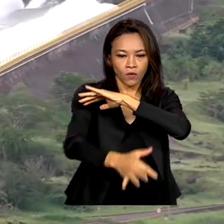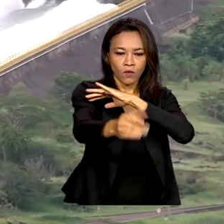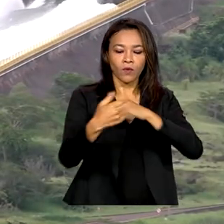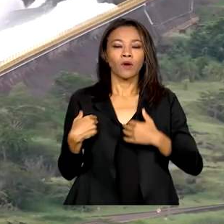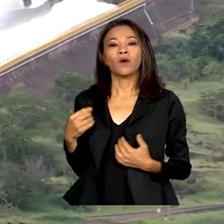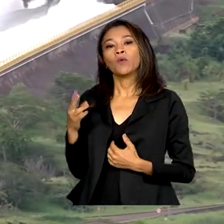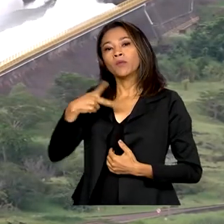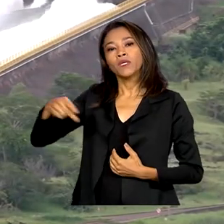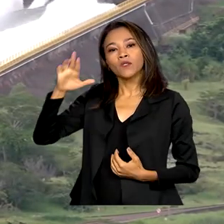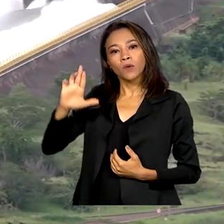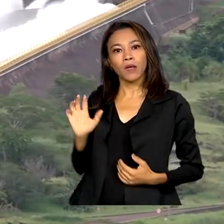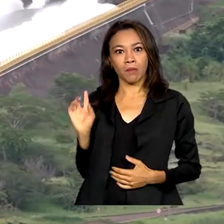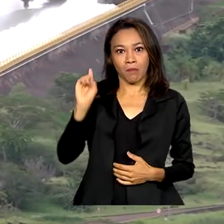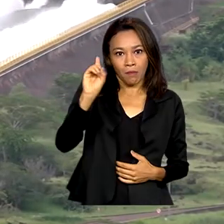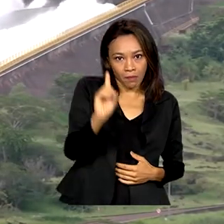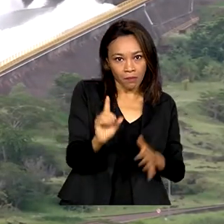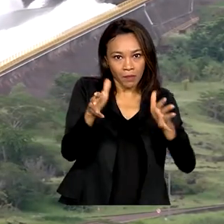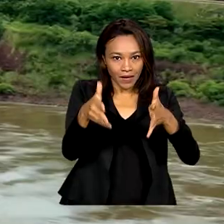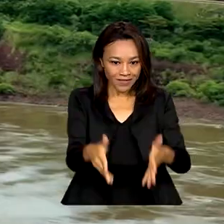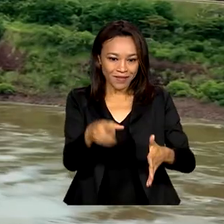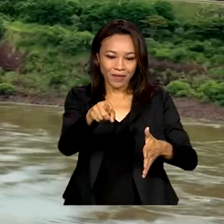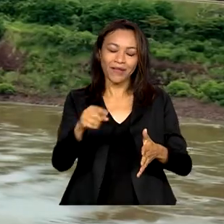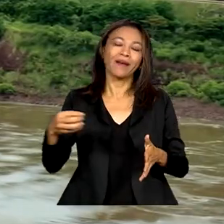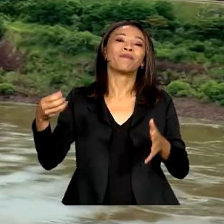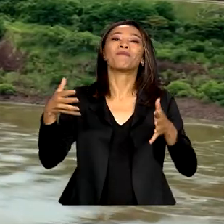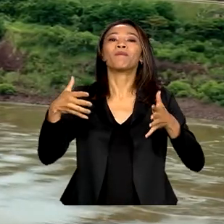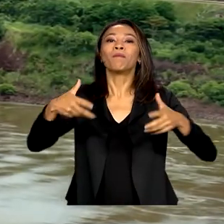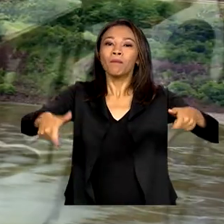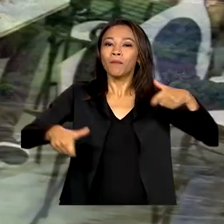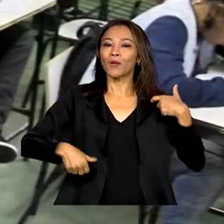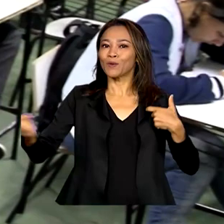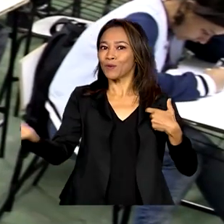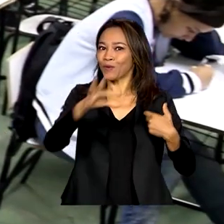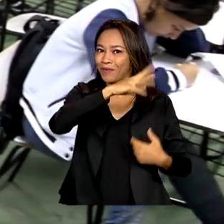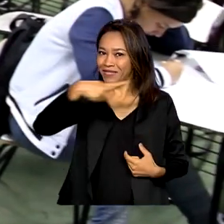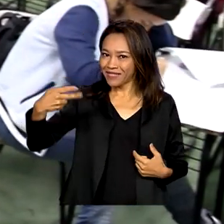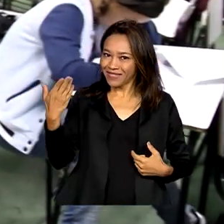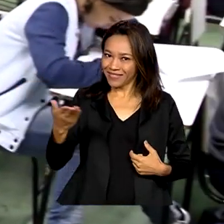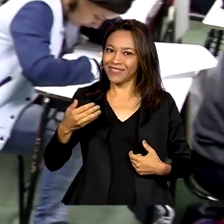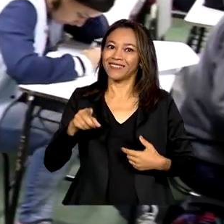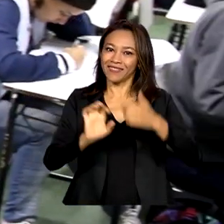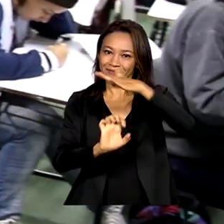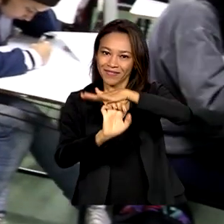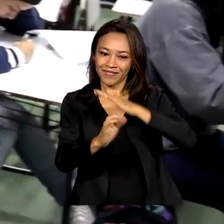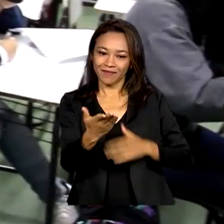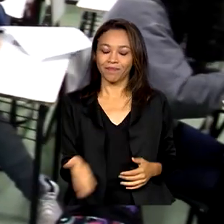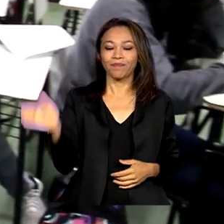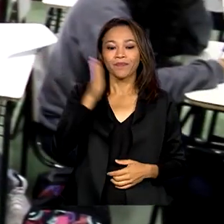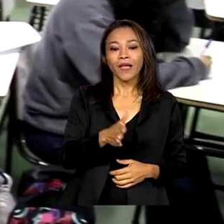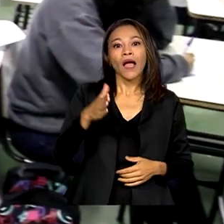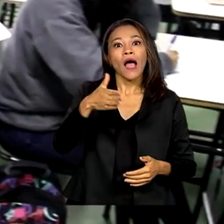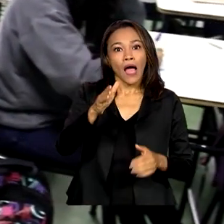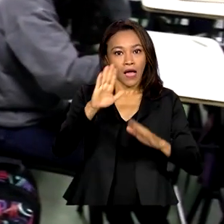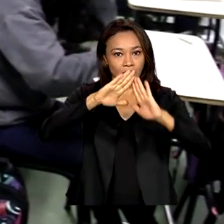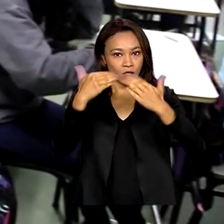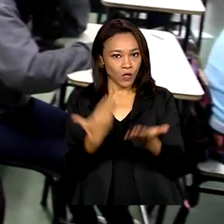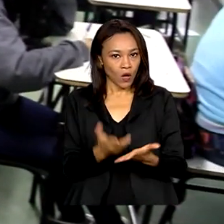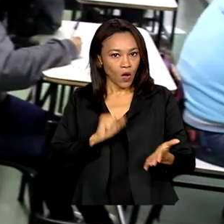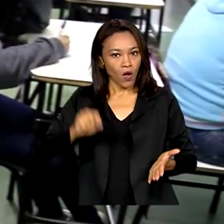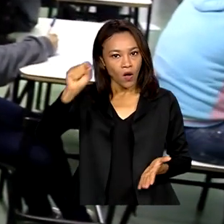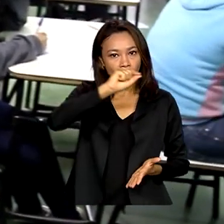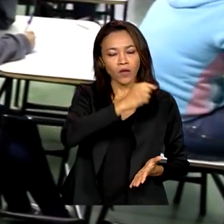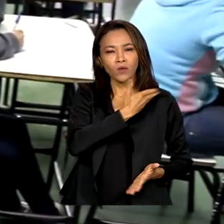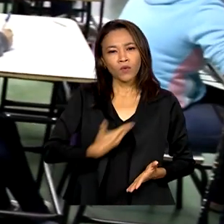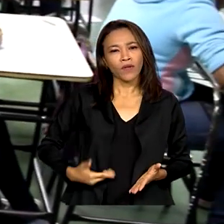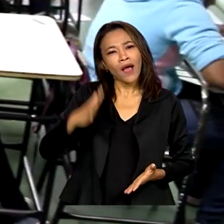novo diretor-geral brasileiro da Itaipu Binacional. E escolas públicas e privadas têm até amanhã para inscrever